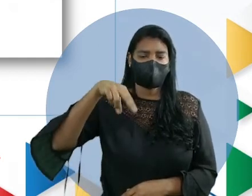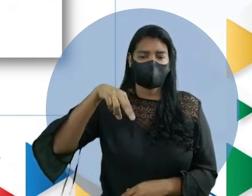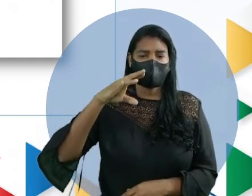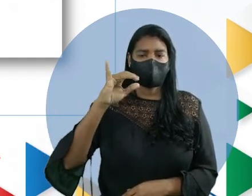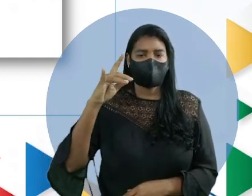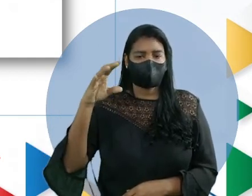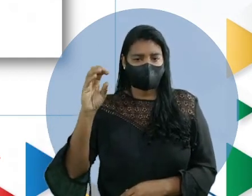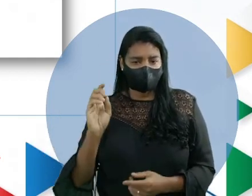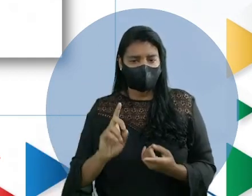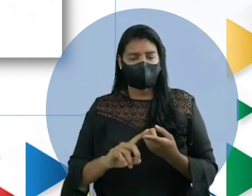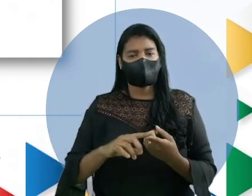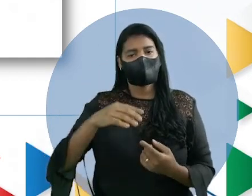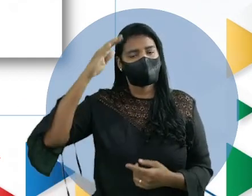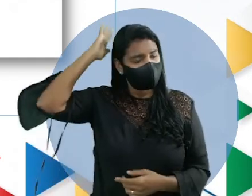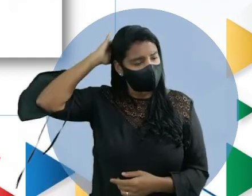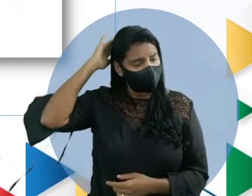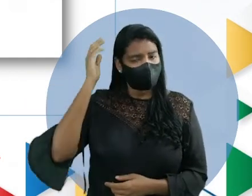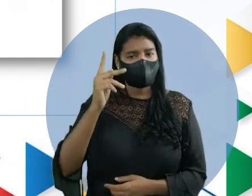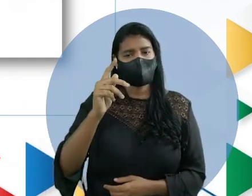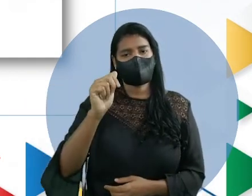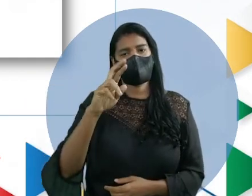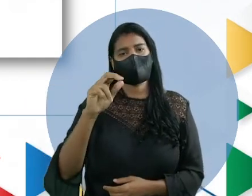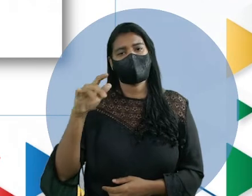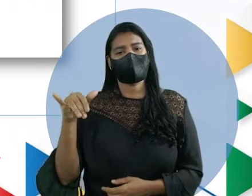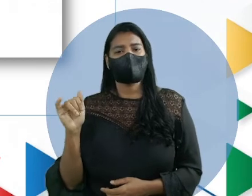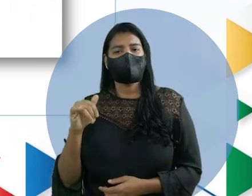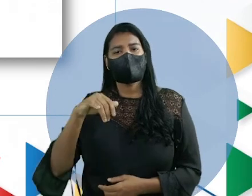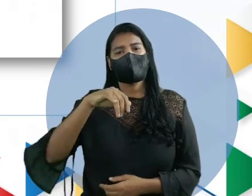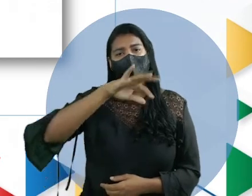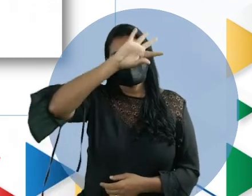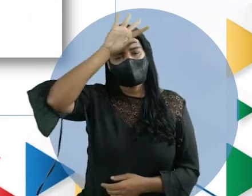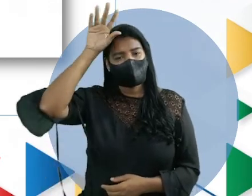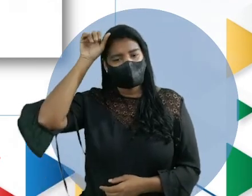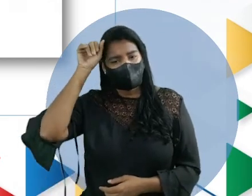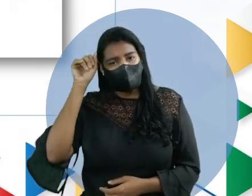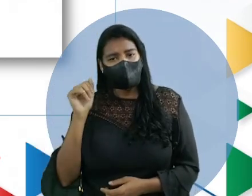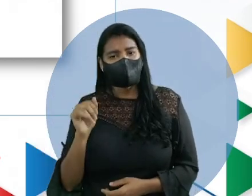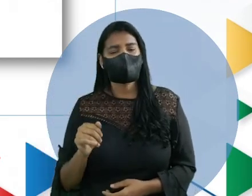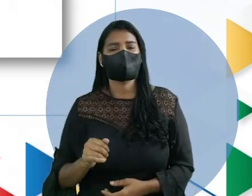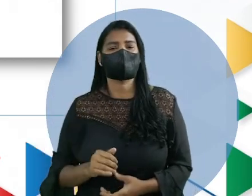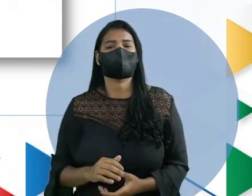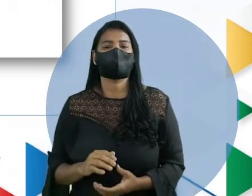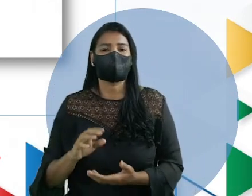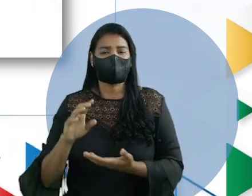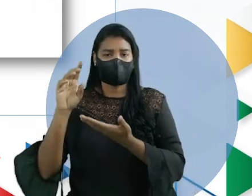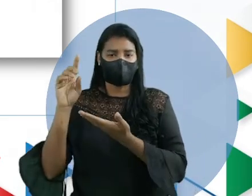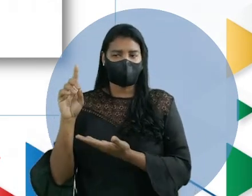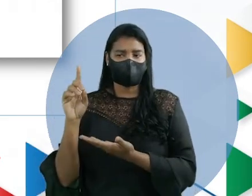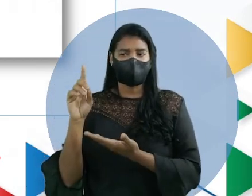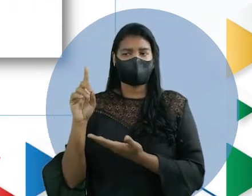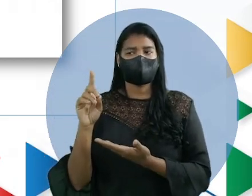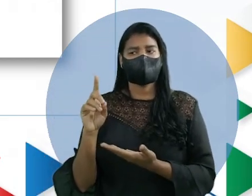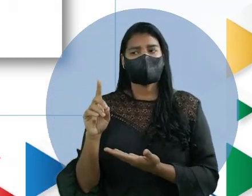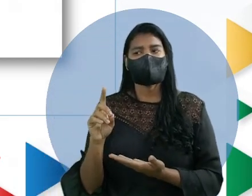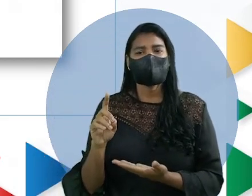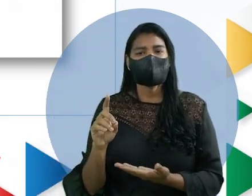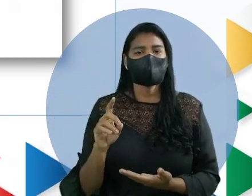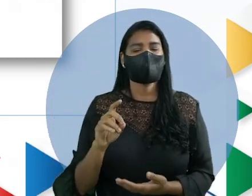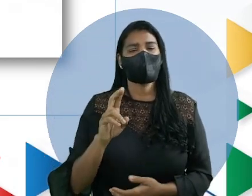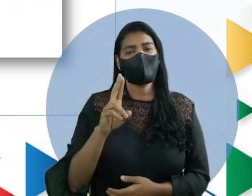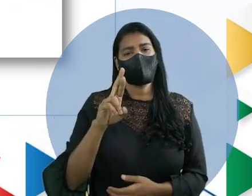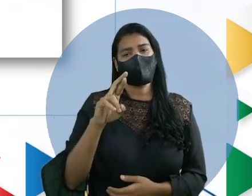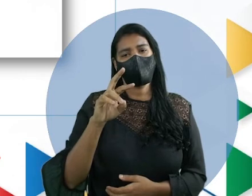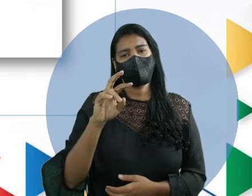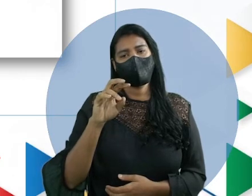Letra C, a bacia do Amazônia e do São Francisco. Letra D, a bacia do